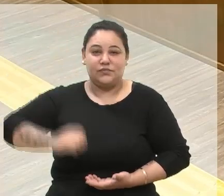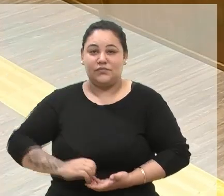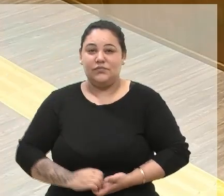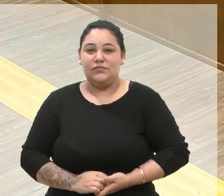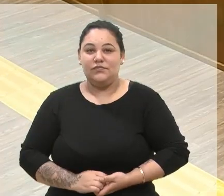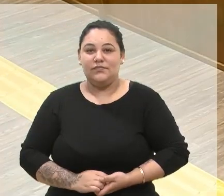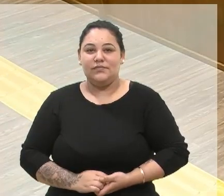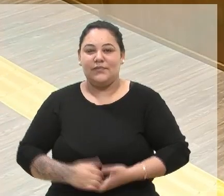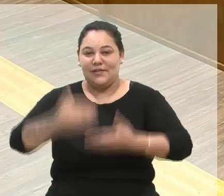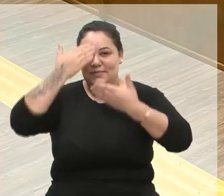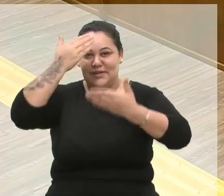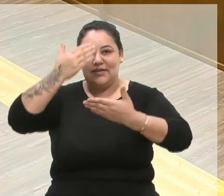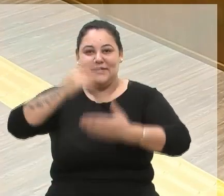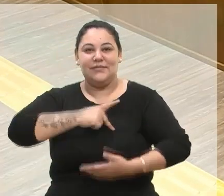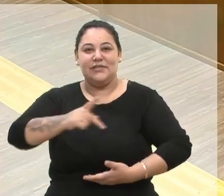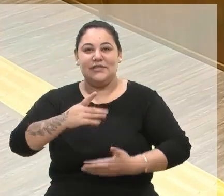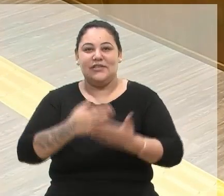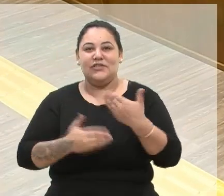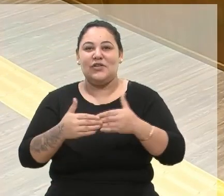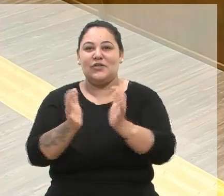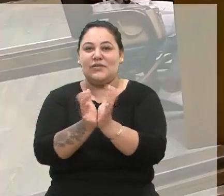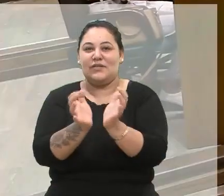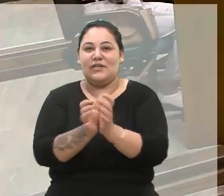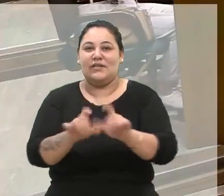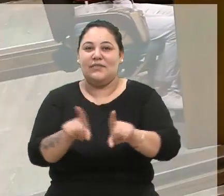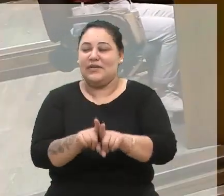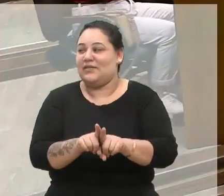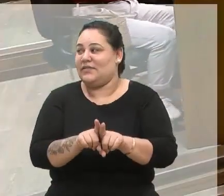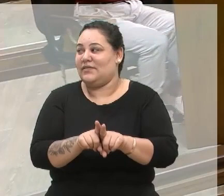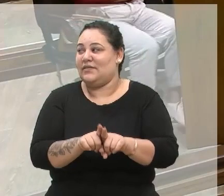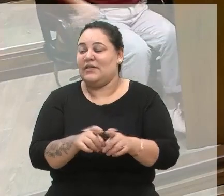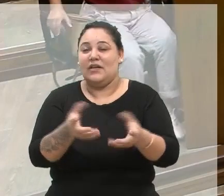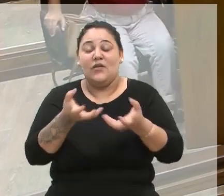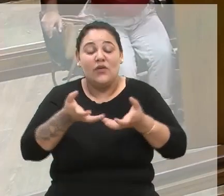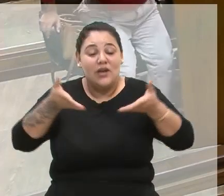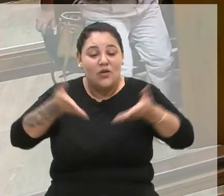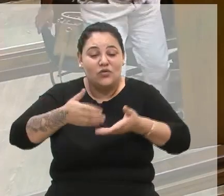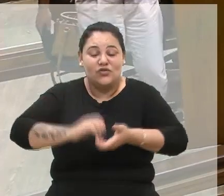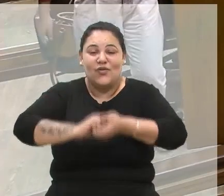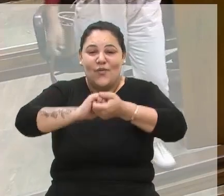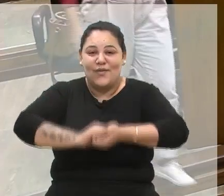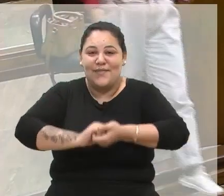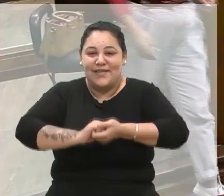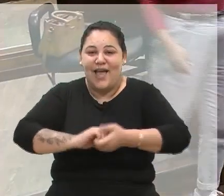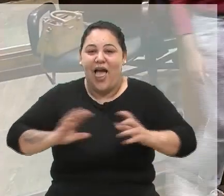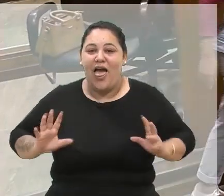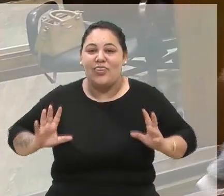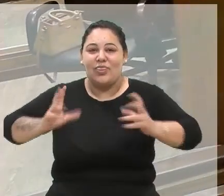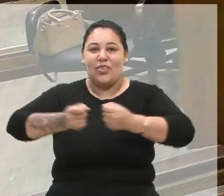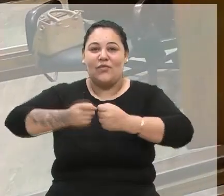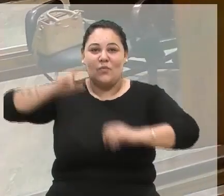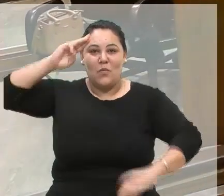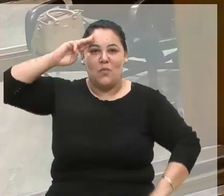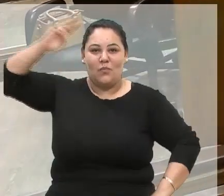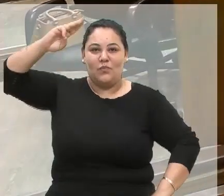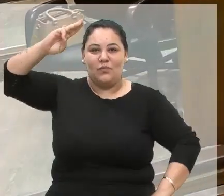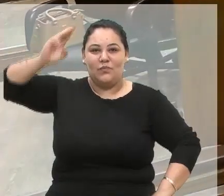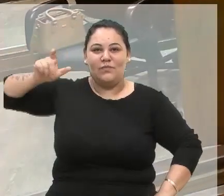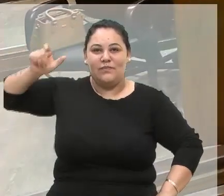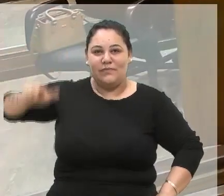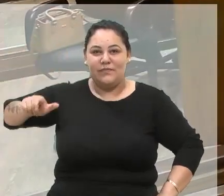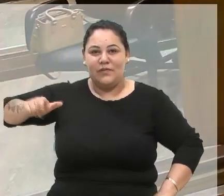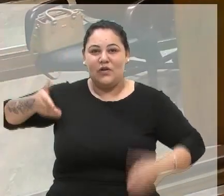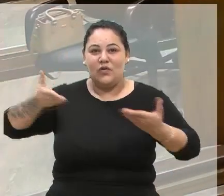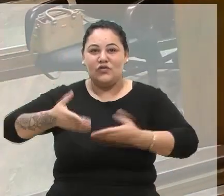Obrigado, presidente, nobres colegas. Só gostaria hoje de cumprimentar a todos os escoteiros. Hoje, dia 23